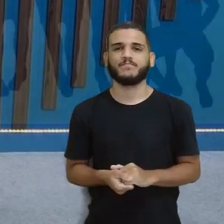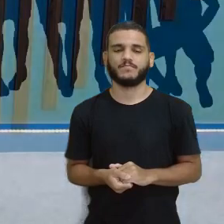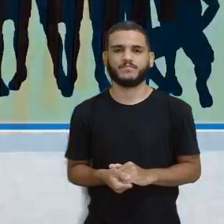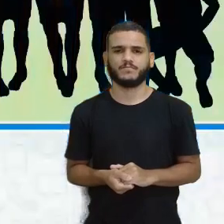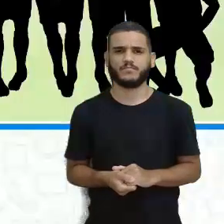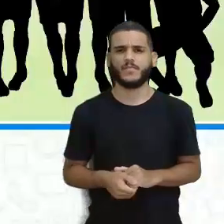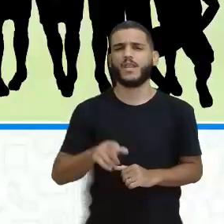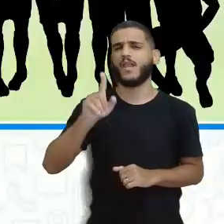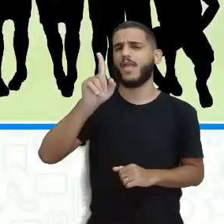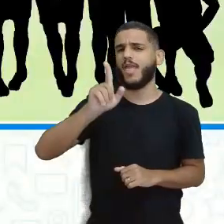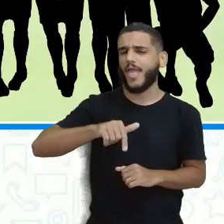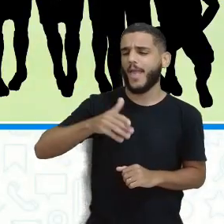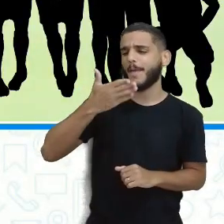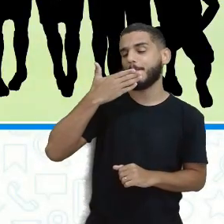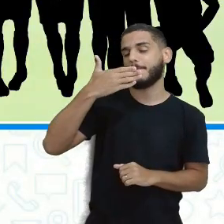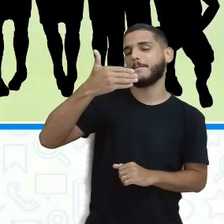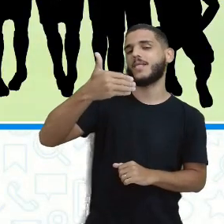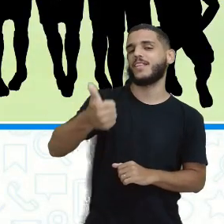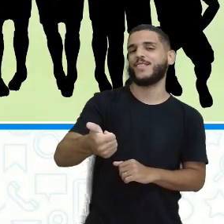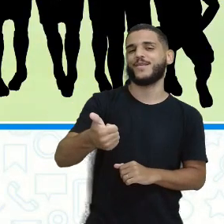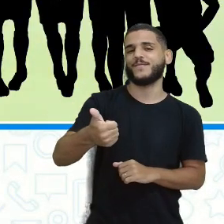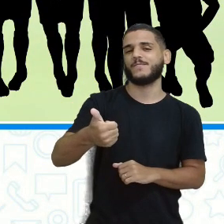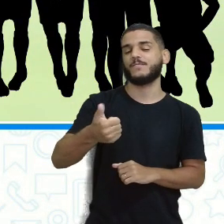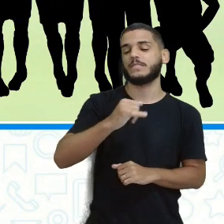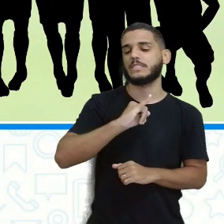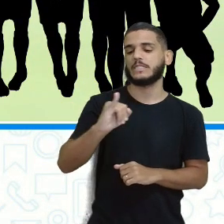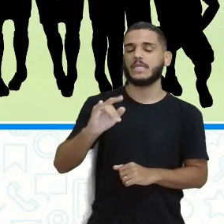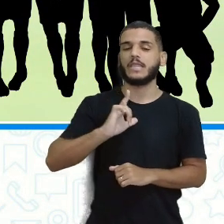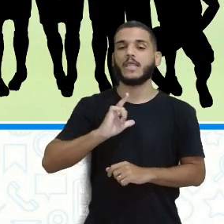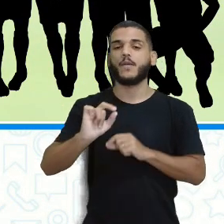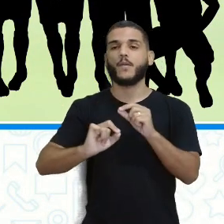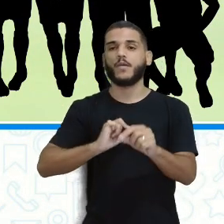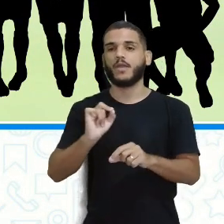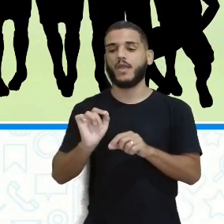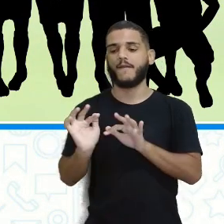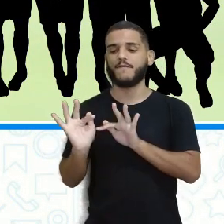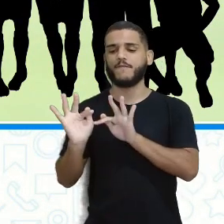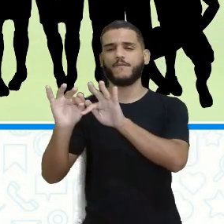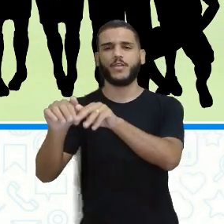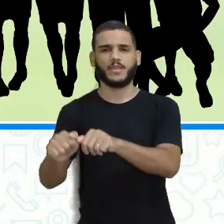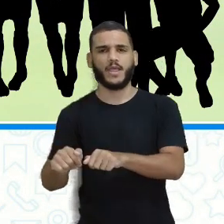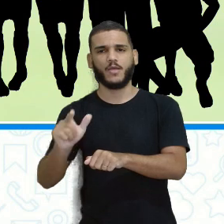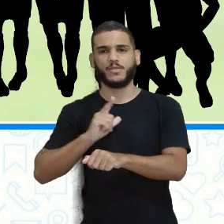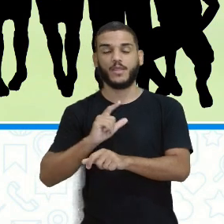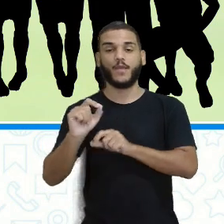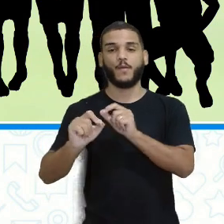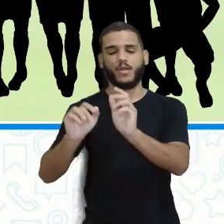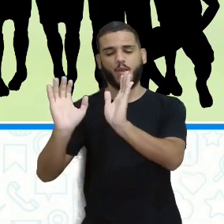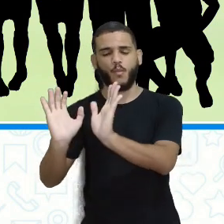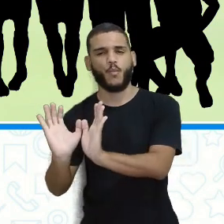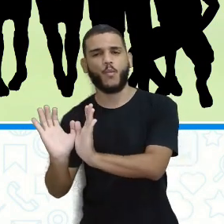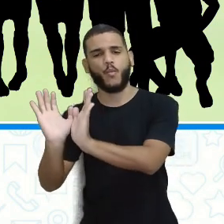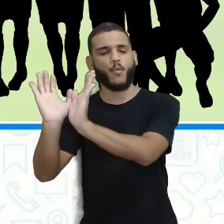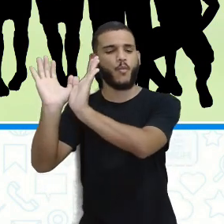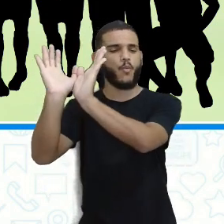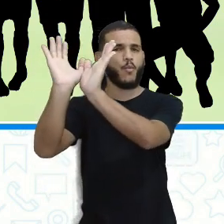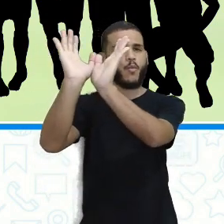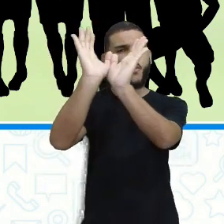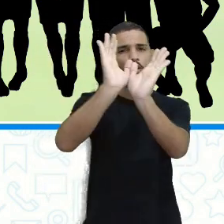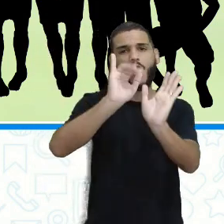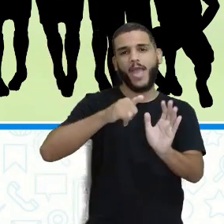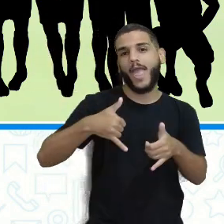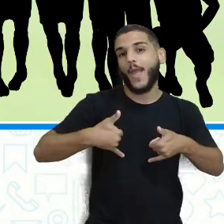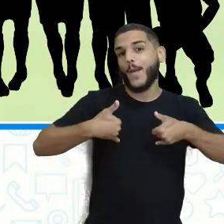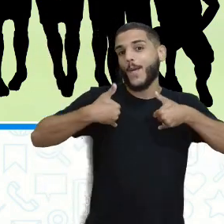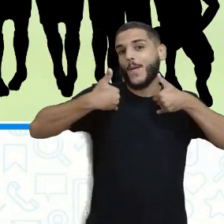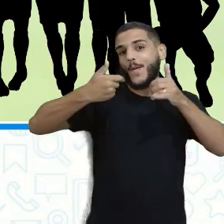E vai ser melhor ainda, se ela chegar no final, trazendo a linda taça, Que orgulho